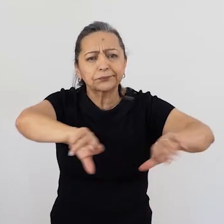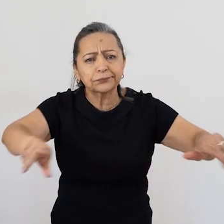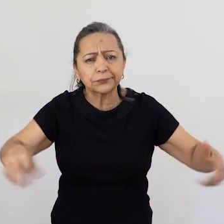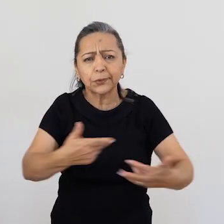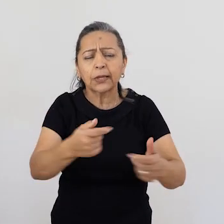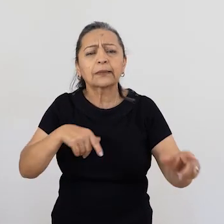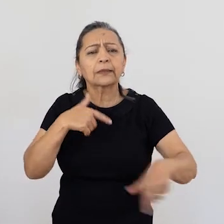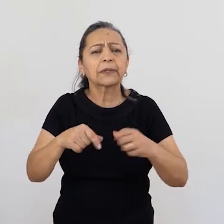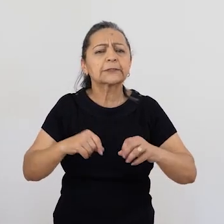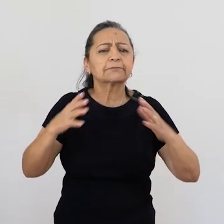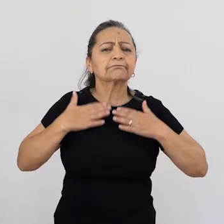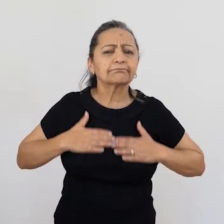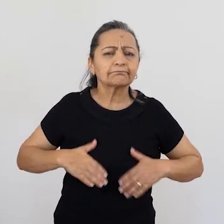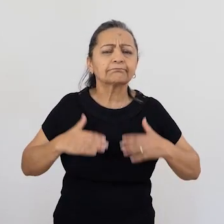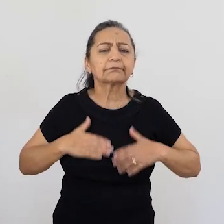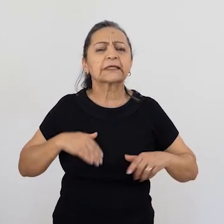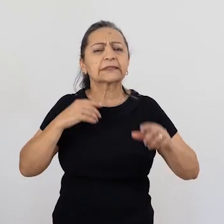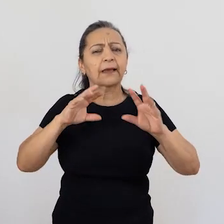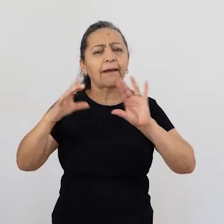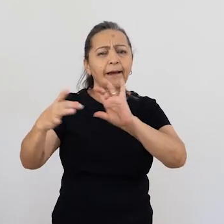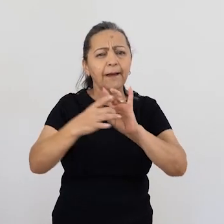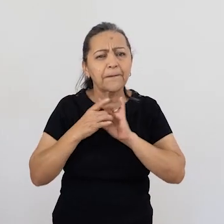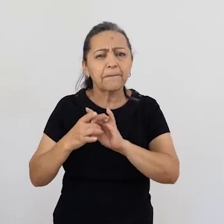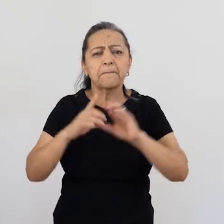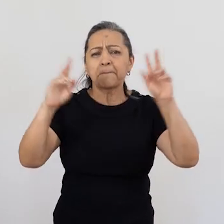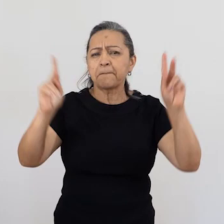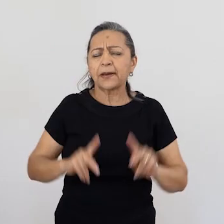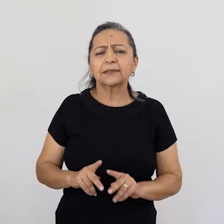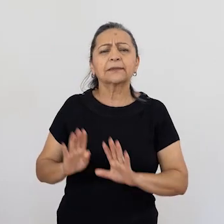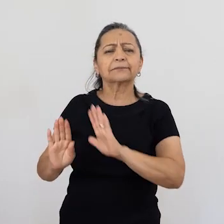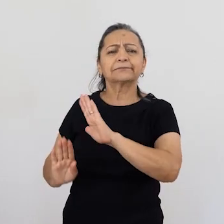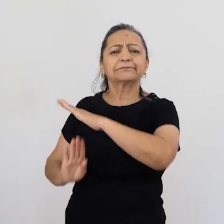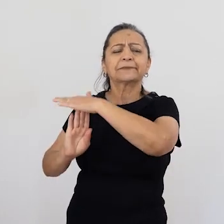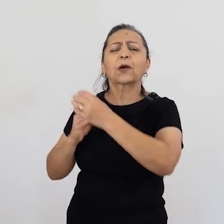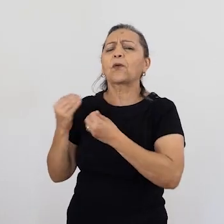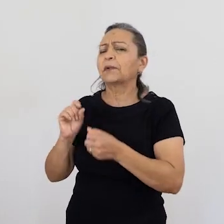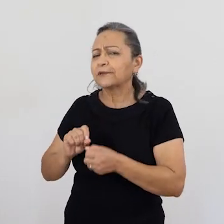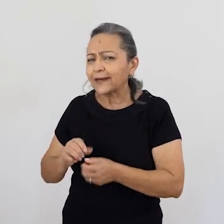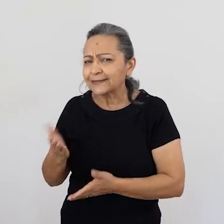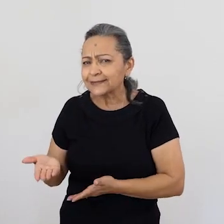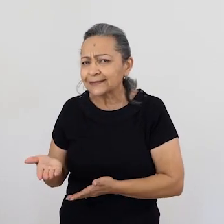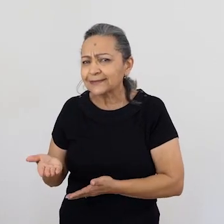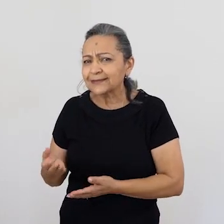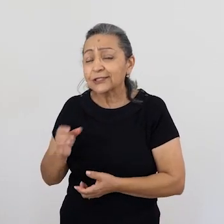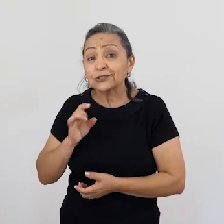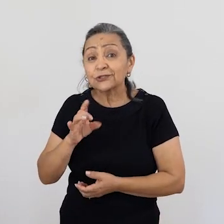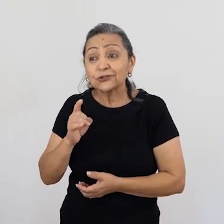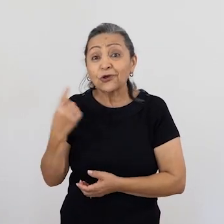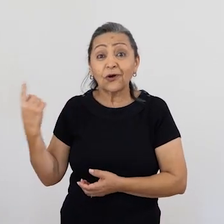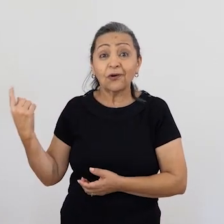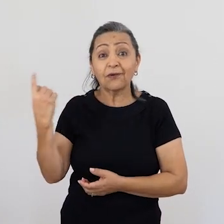serenidade, esse estado de harmonia? E aí, pausa, como é que a gente faz? Só no caminho